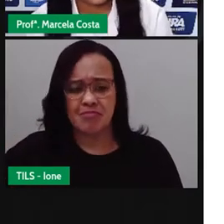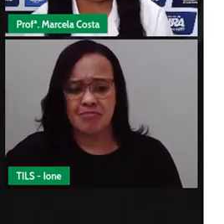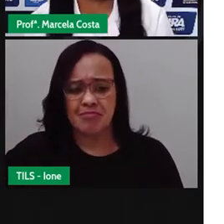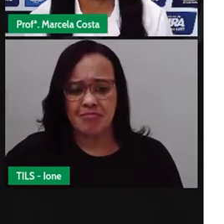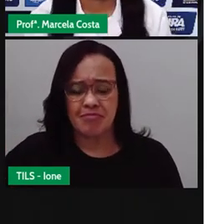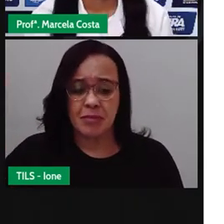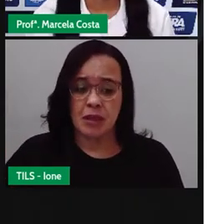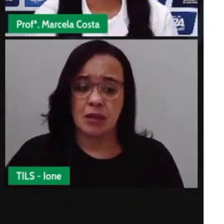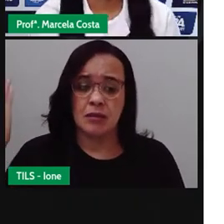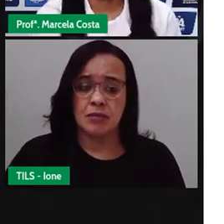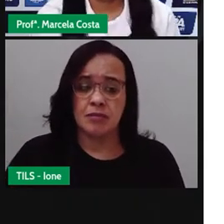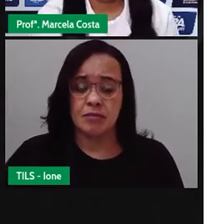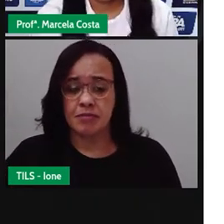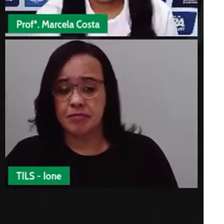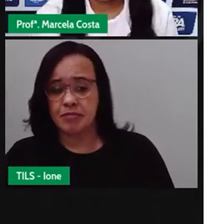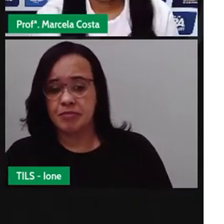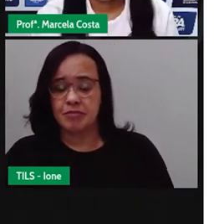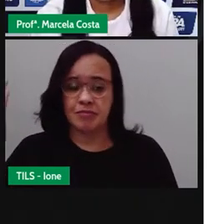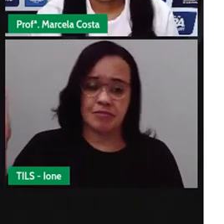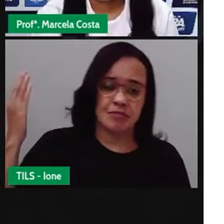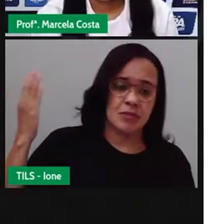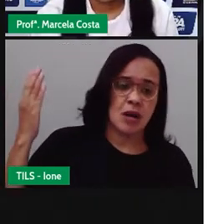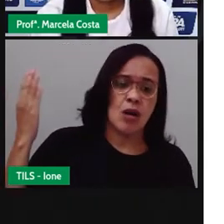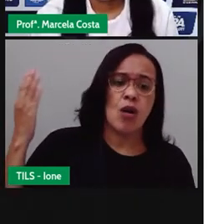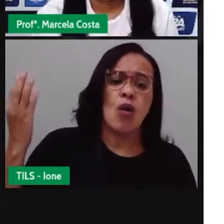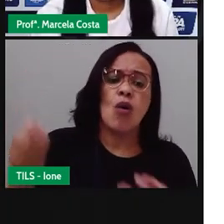foi criado. Olha como ele era!